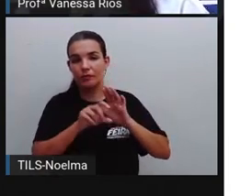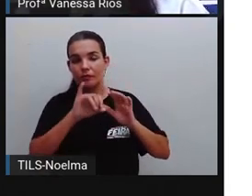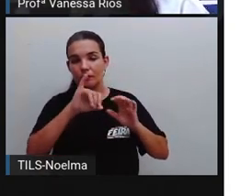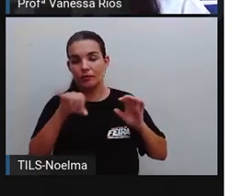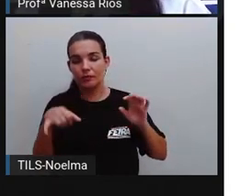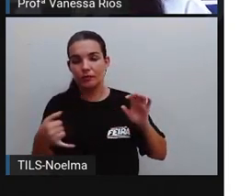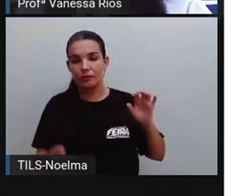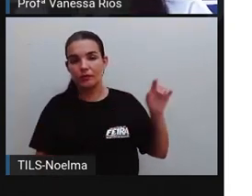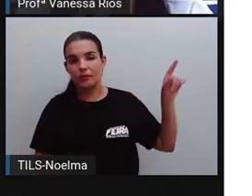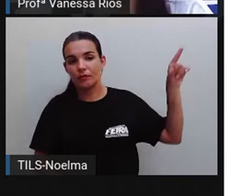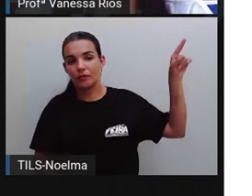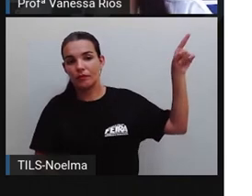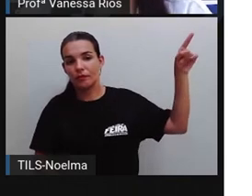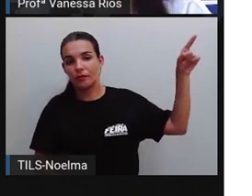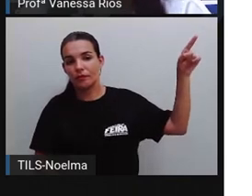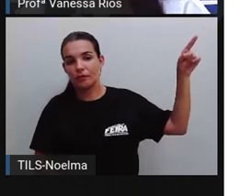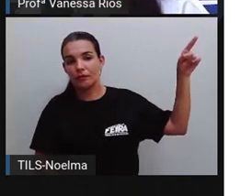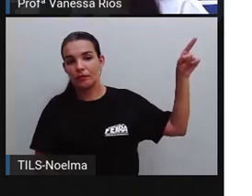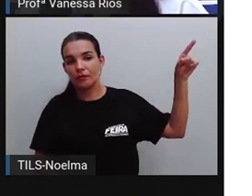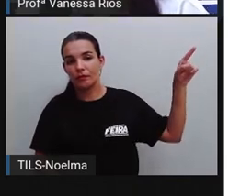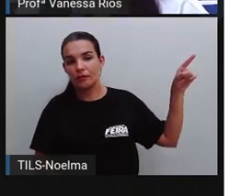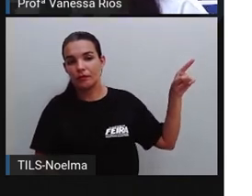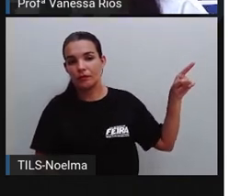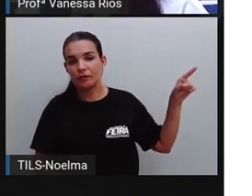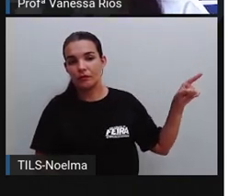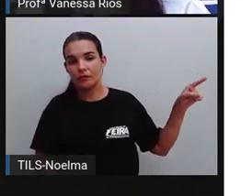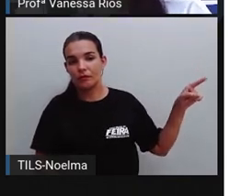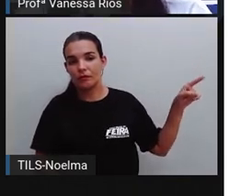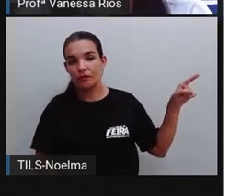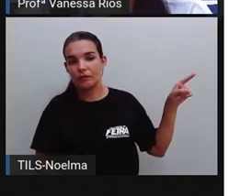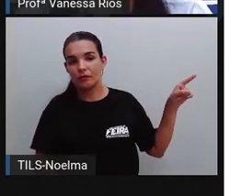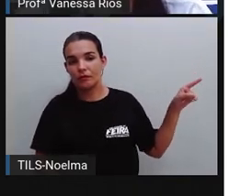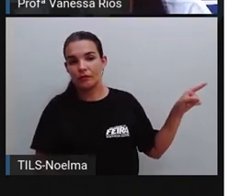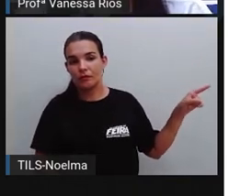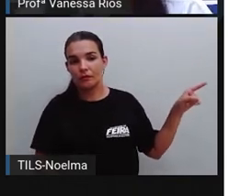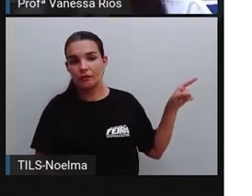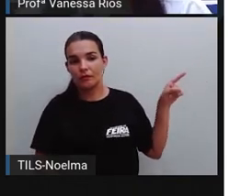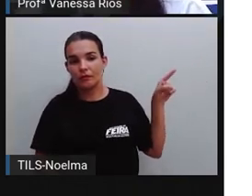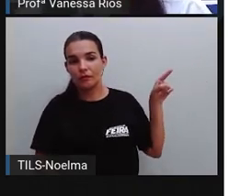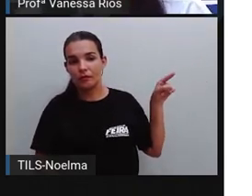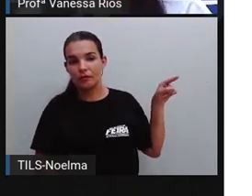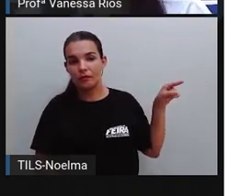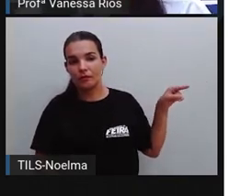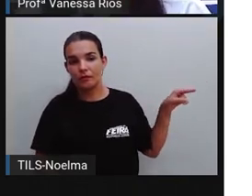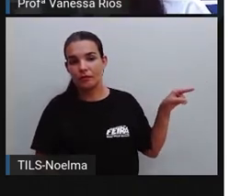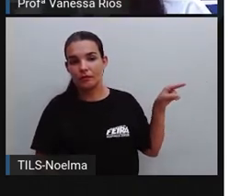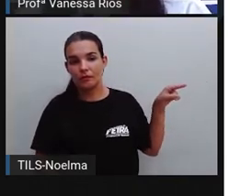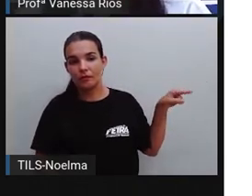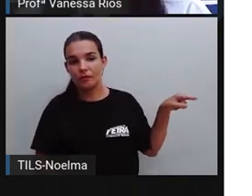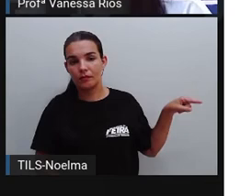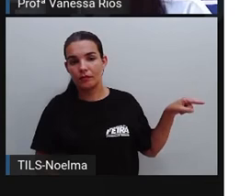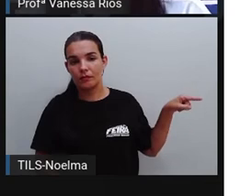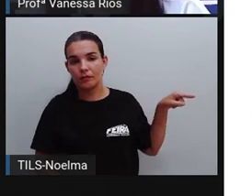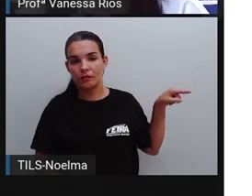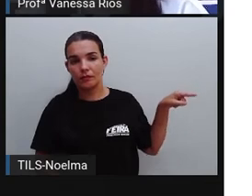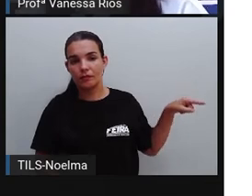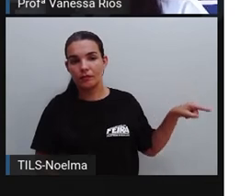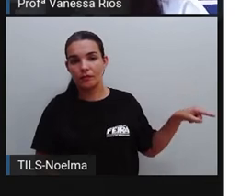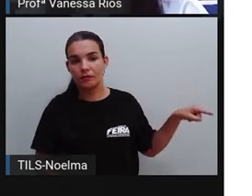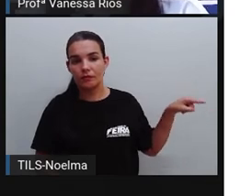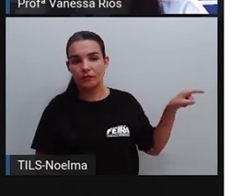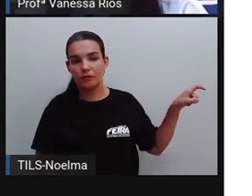com J, anjinho, berinjela, cartageste, gorjeta, jeito,